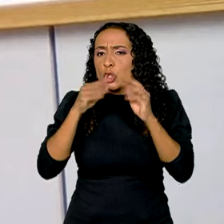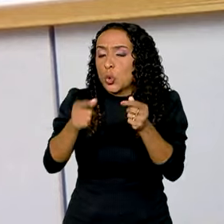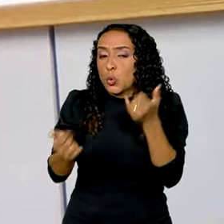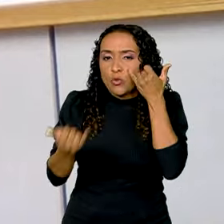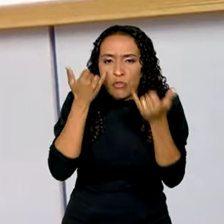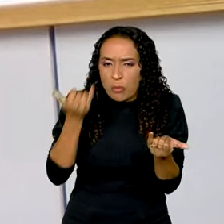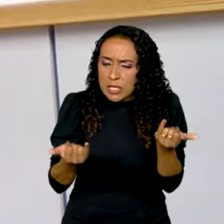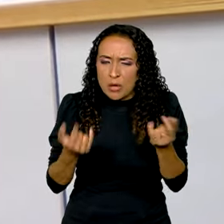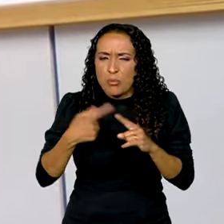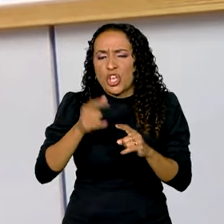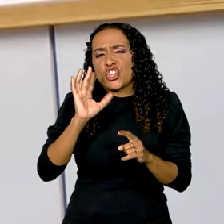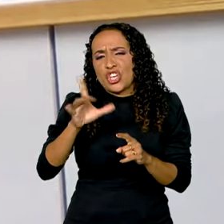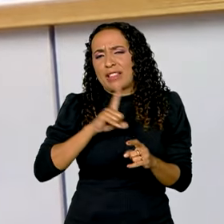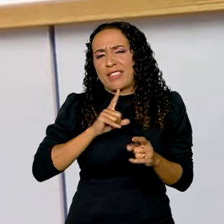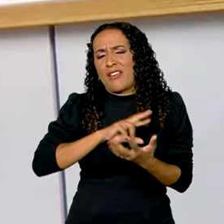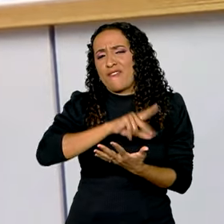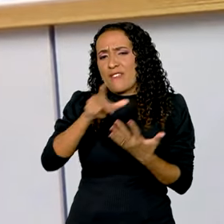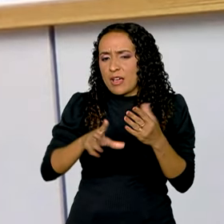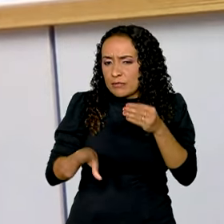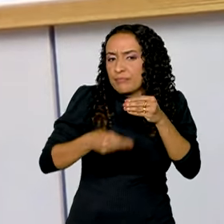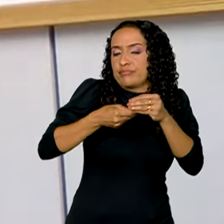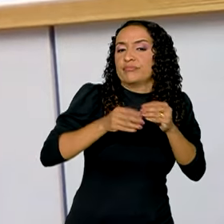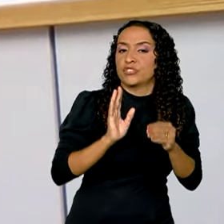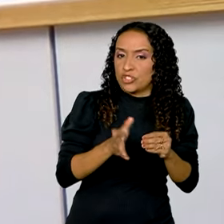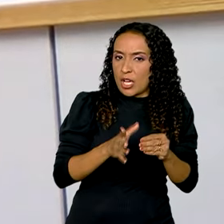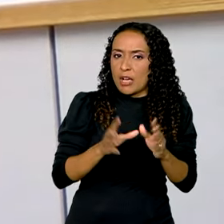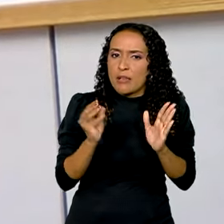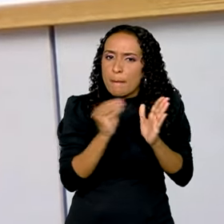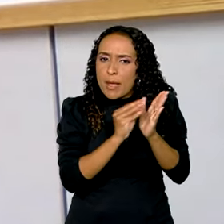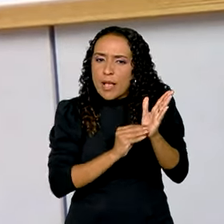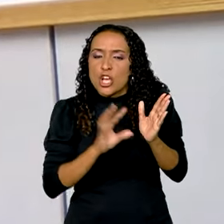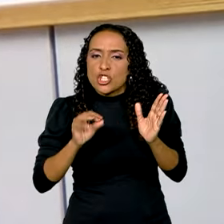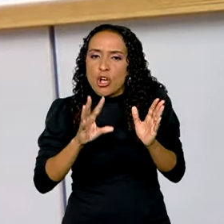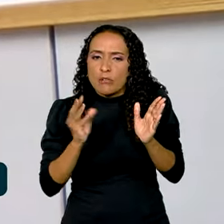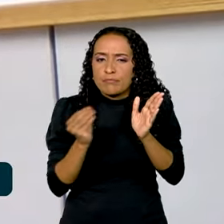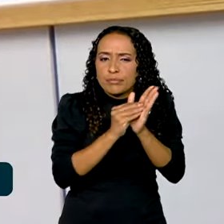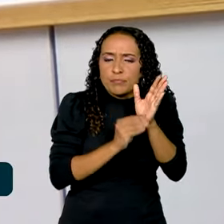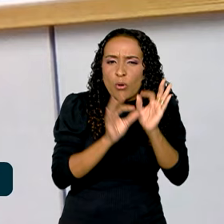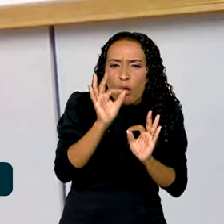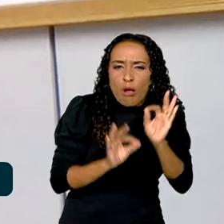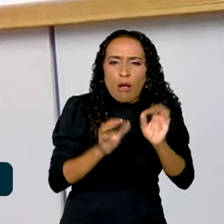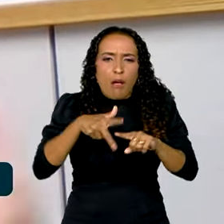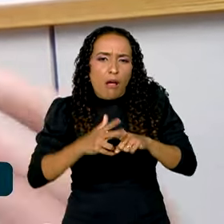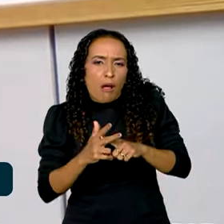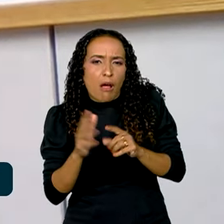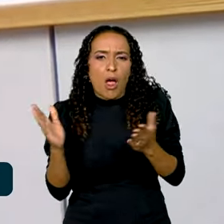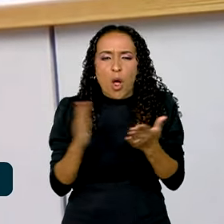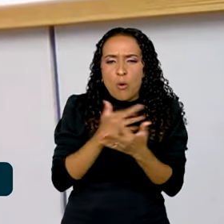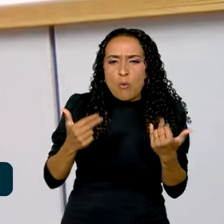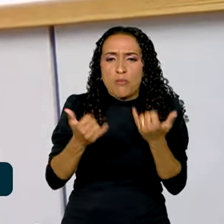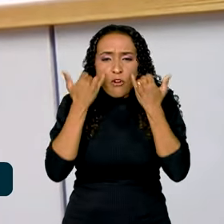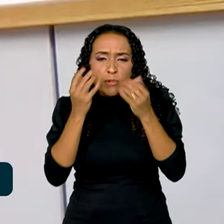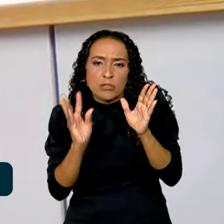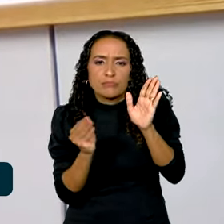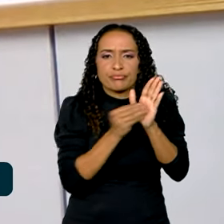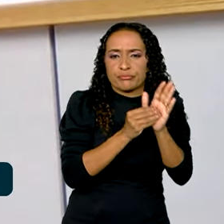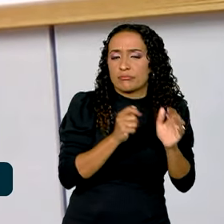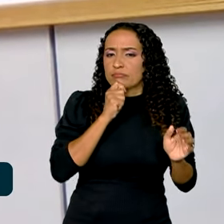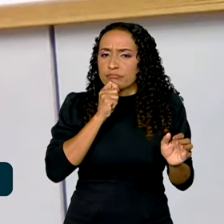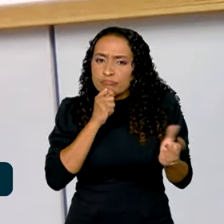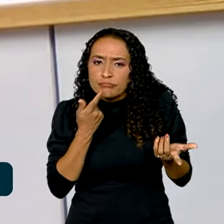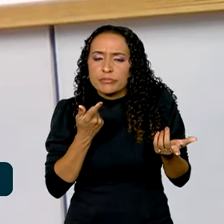informações. Muitas já vêm, a maioria já vem carregado. Ela só tem que complementar, fazer um ajuste ou outro, colocar alguma informação que não foi